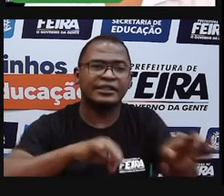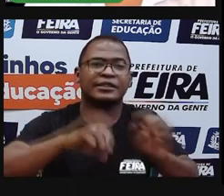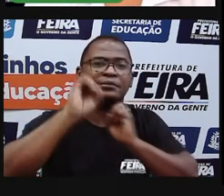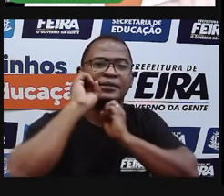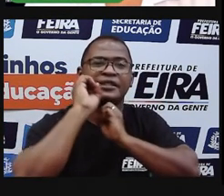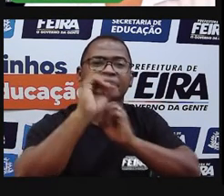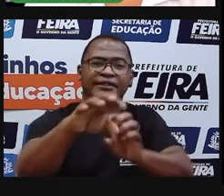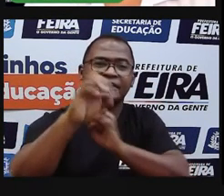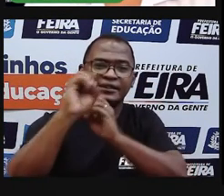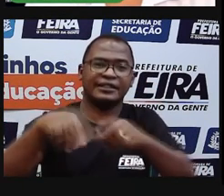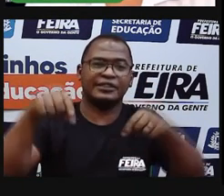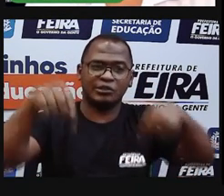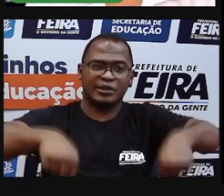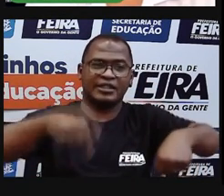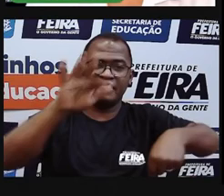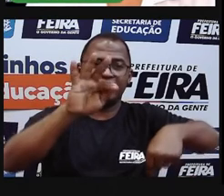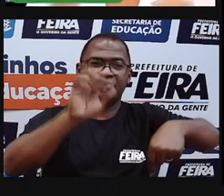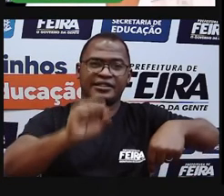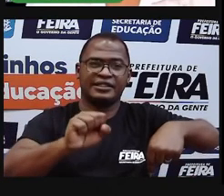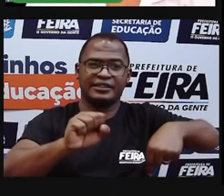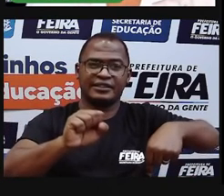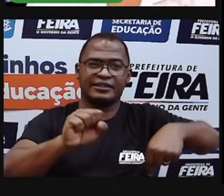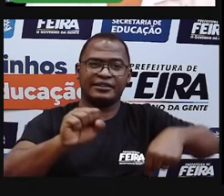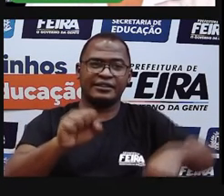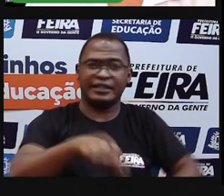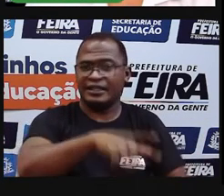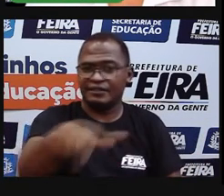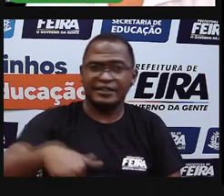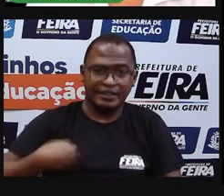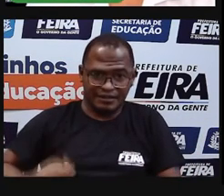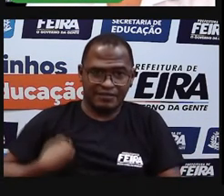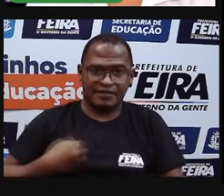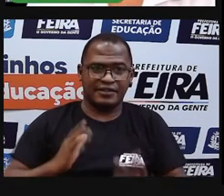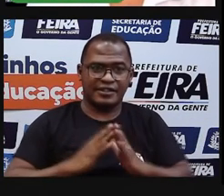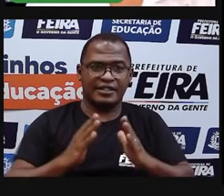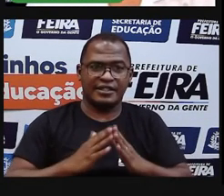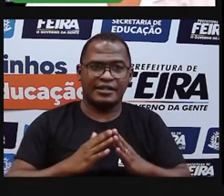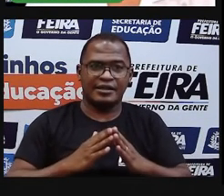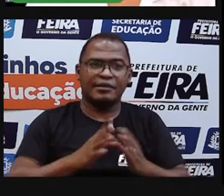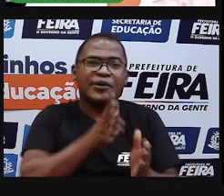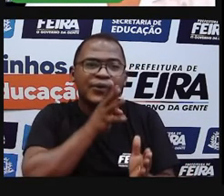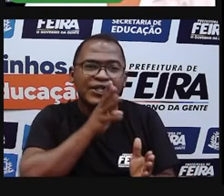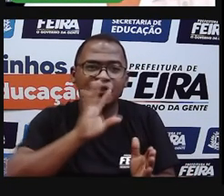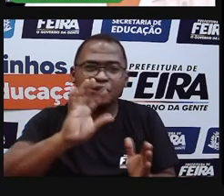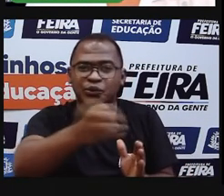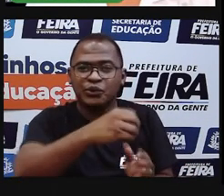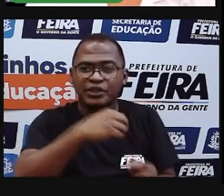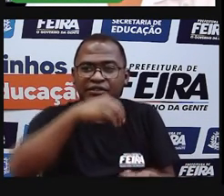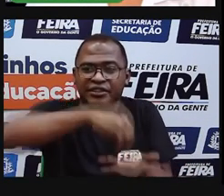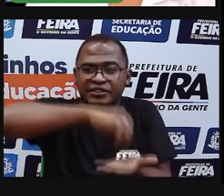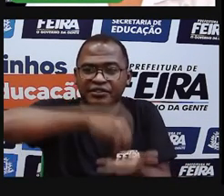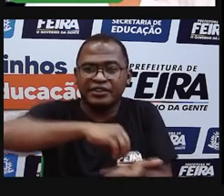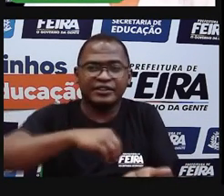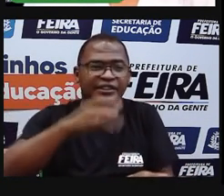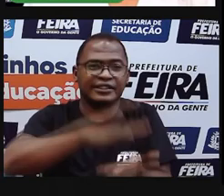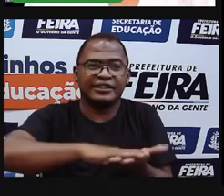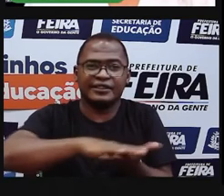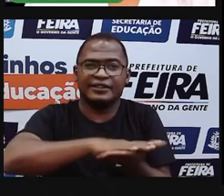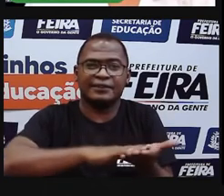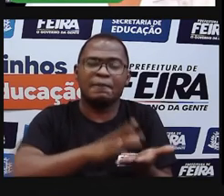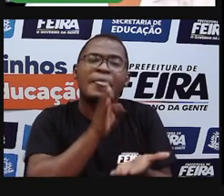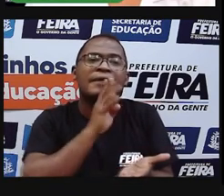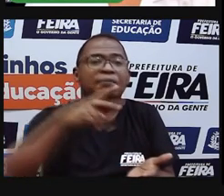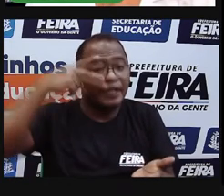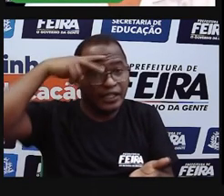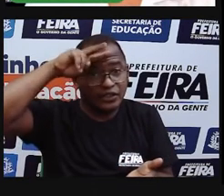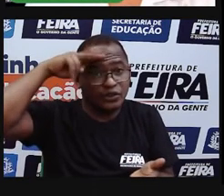precisa conhecer a nossa cidade. Às vezes, a gente está morando aqui, mas a gente não sabe muita coisa dela. A gente não conhece a história da nossa